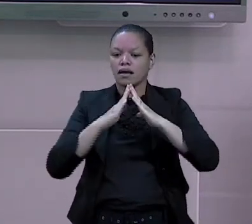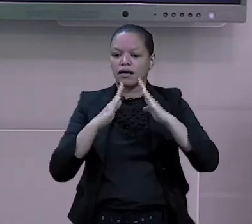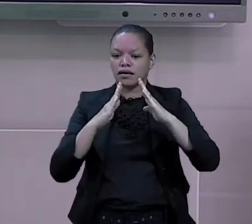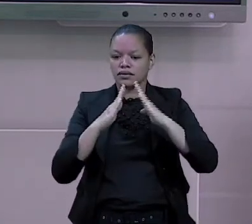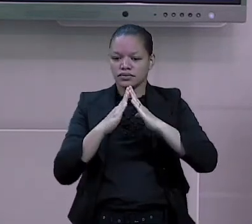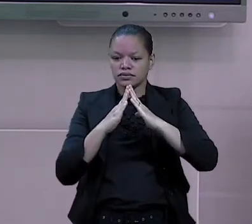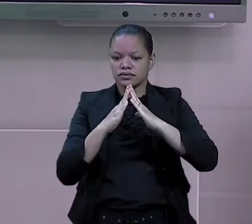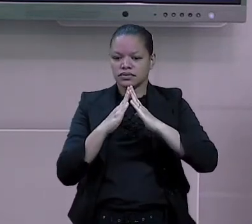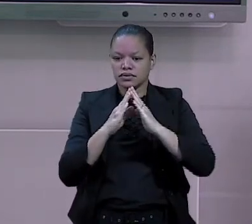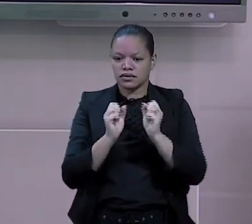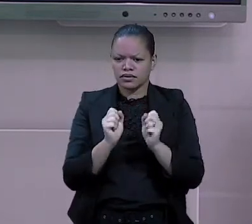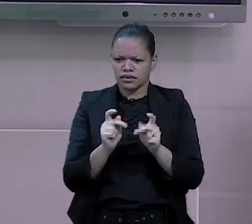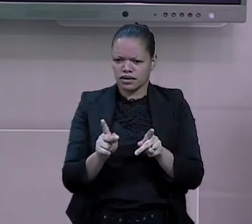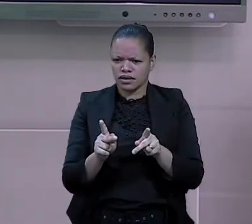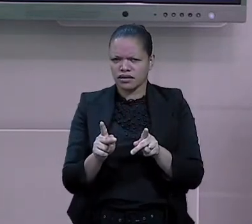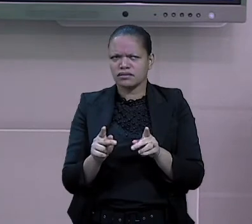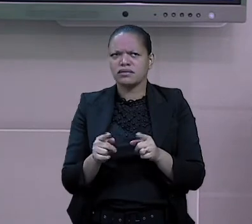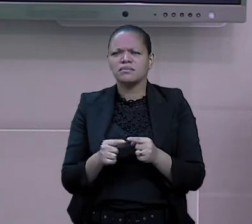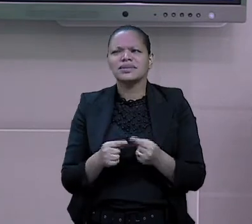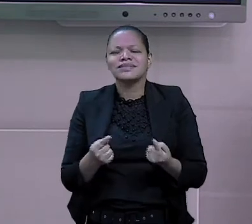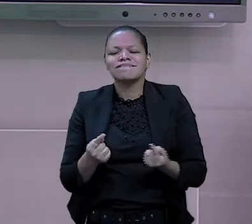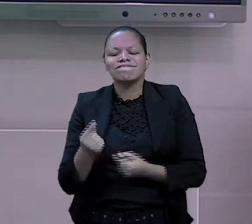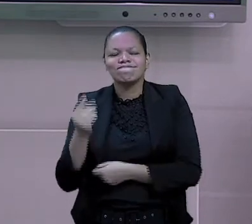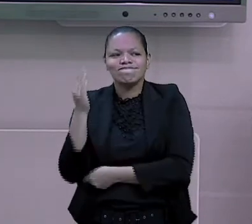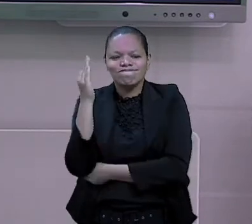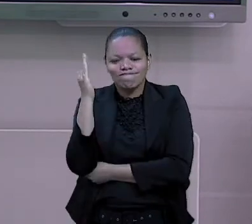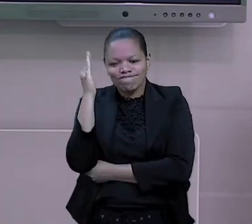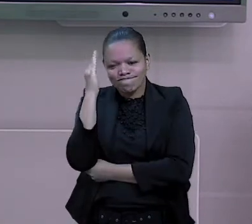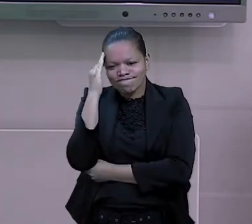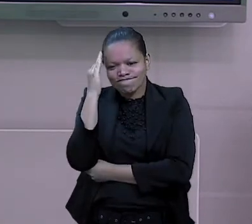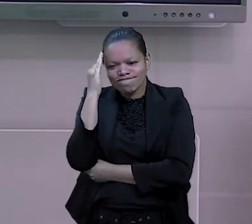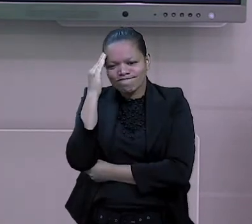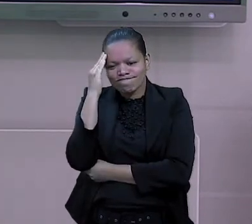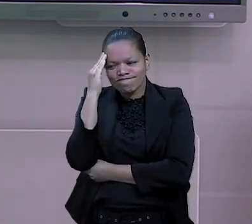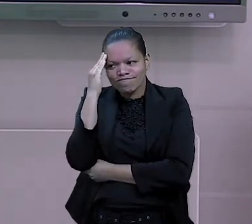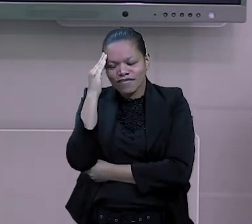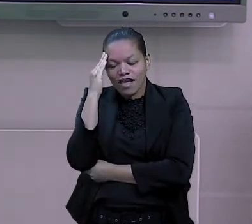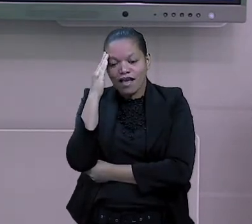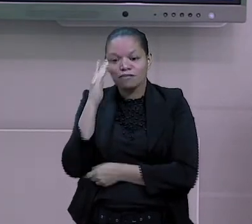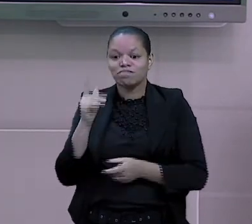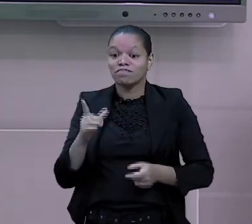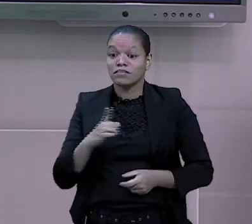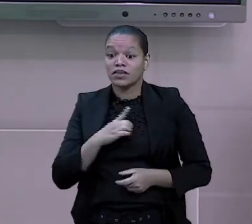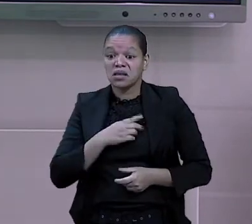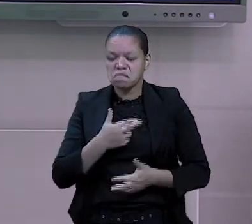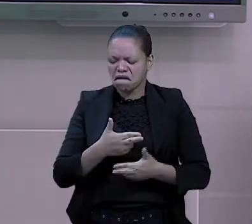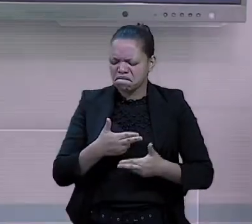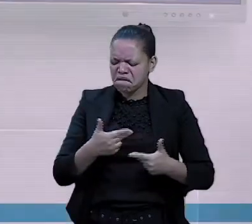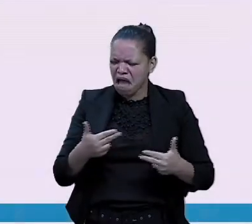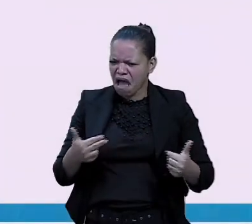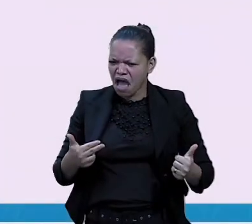Ai, será que eu entendi? Bom, vamos a alguns exemplos aqui para vocês entenderem melhor. Vamos lá?